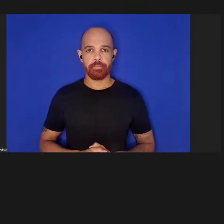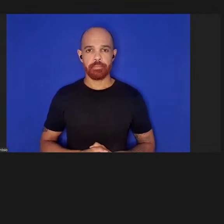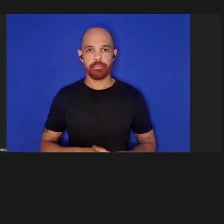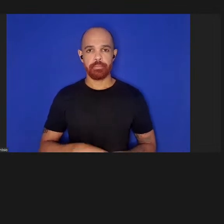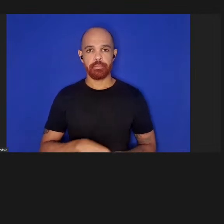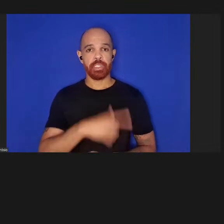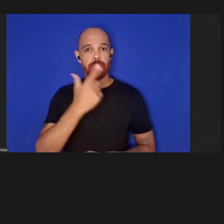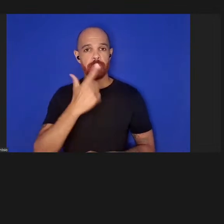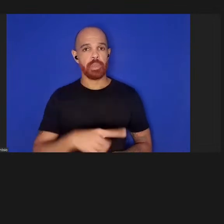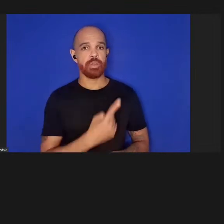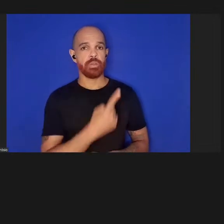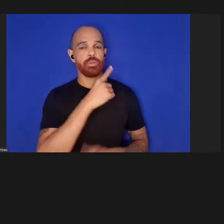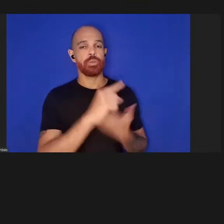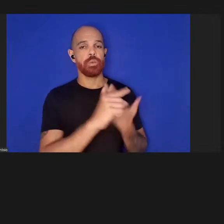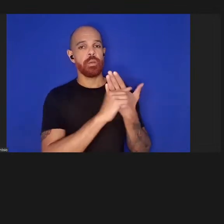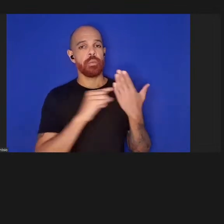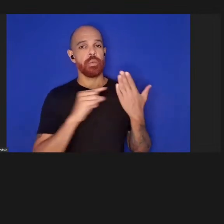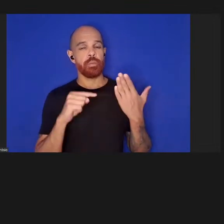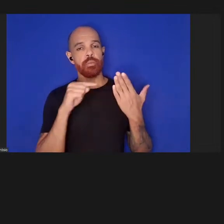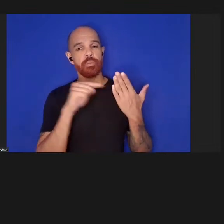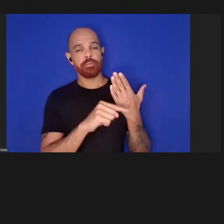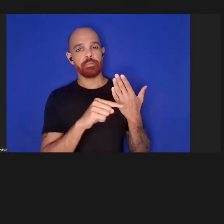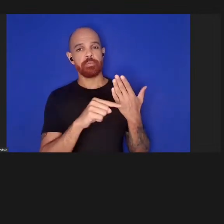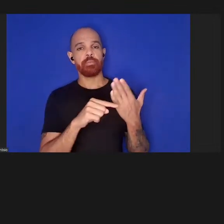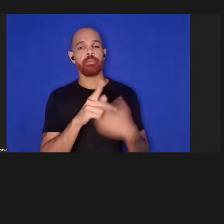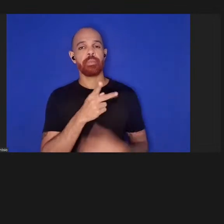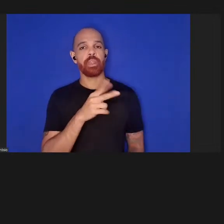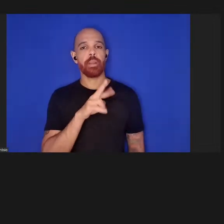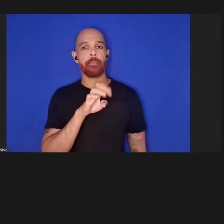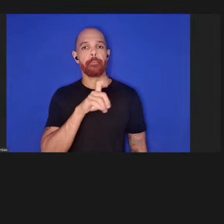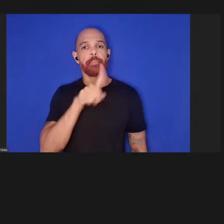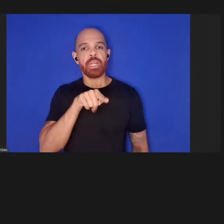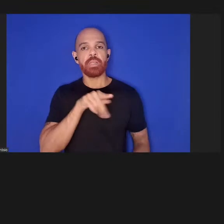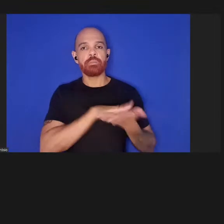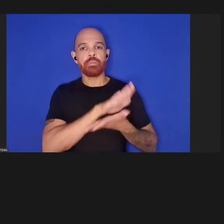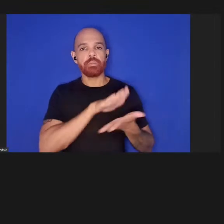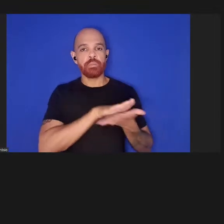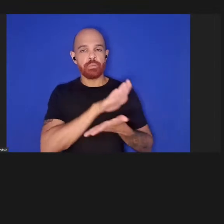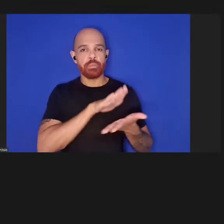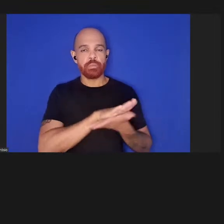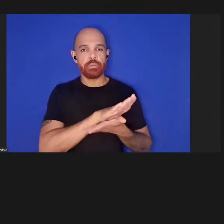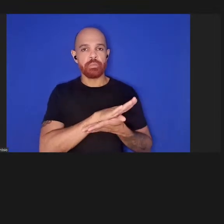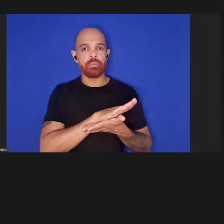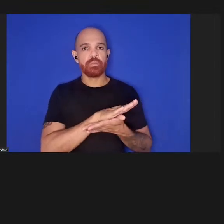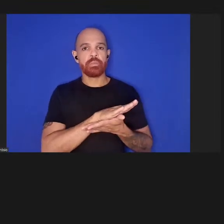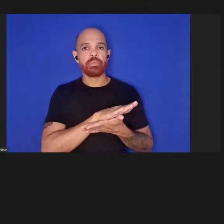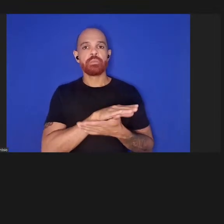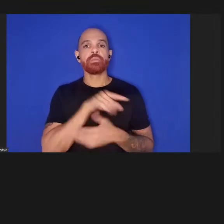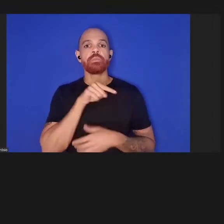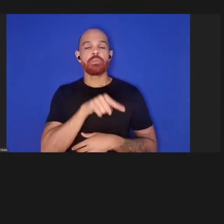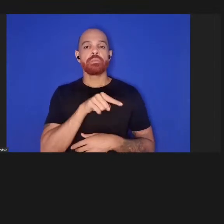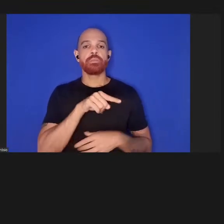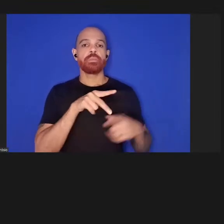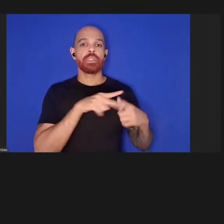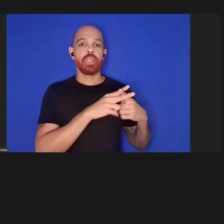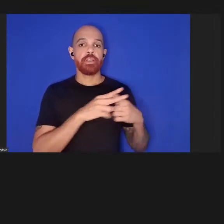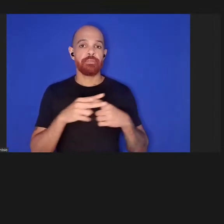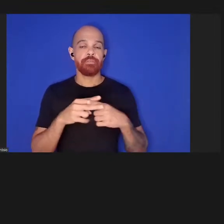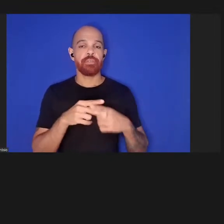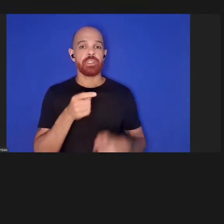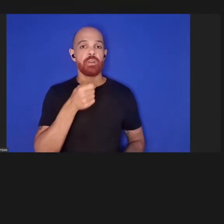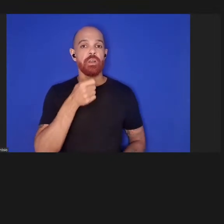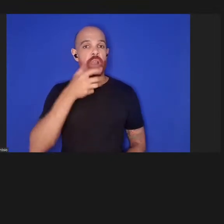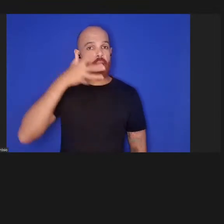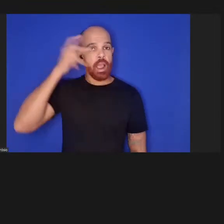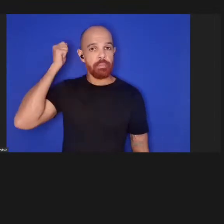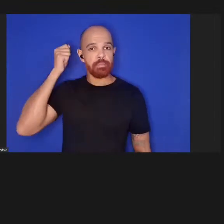das pré-publicações para a revisão rápida foi lançada